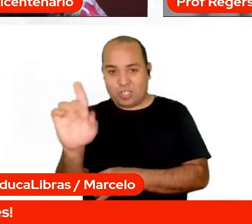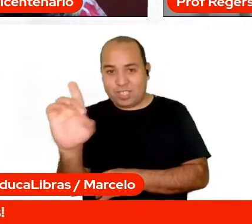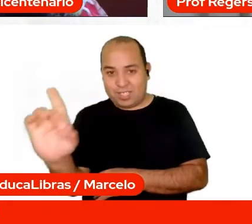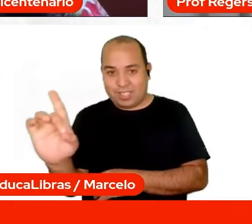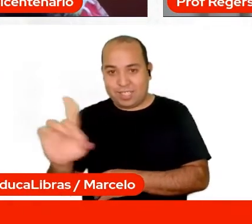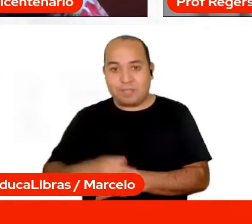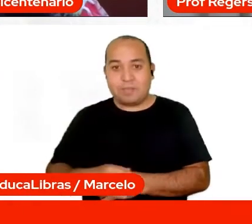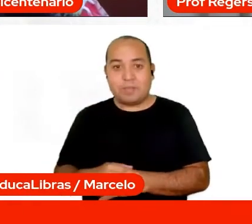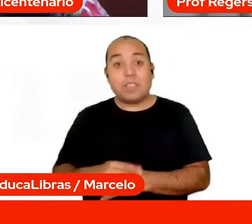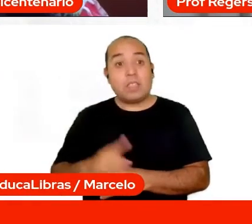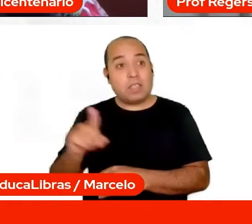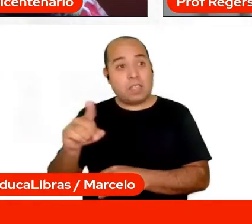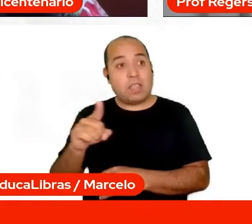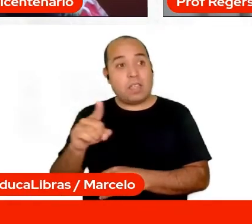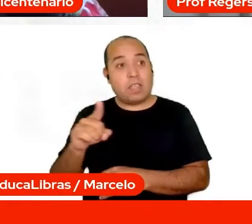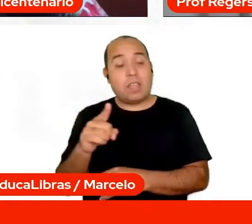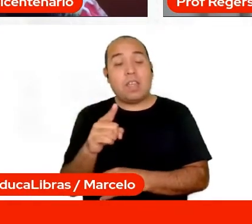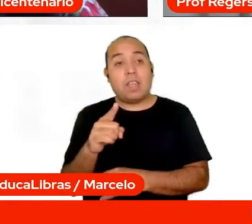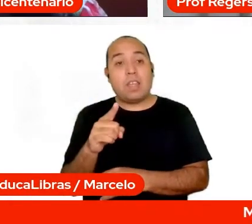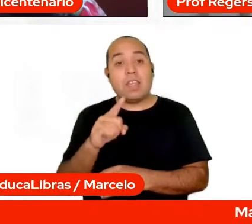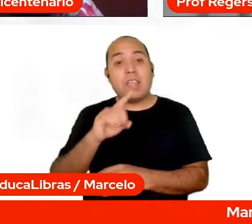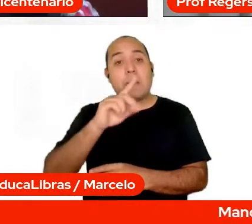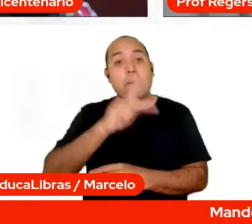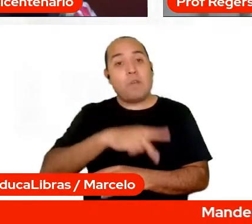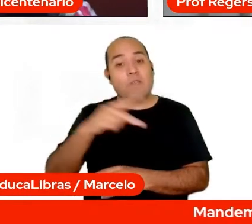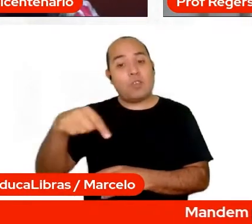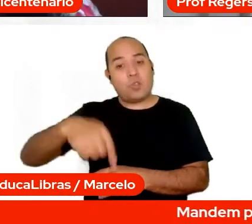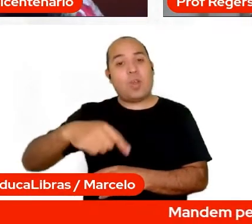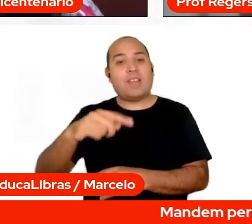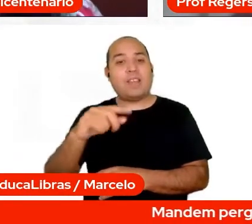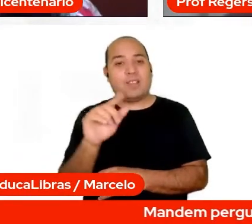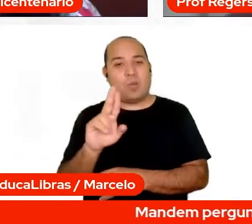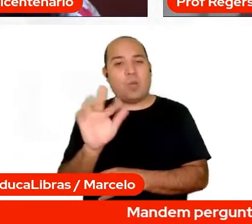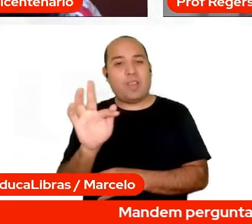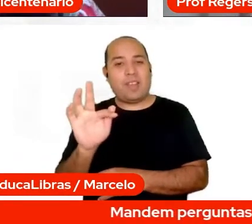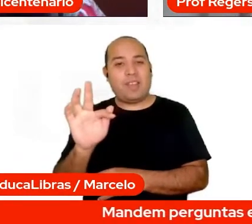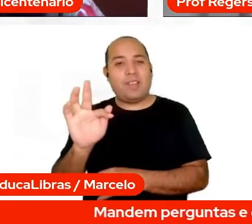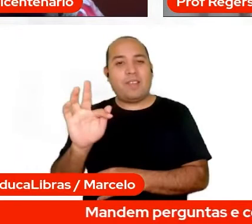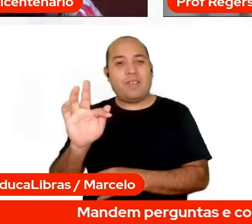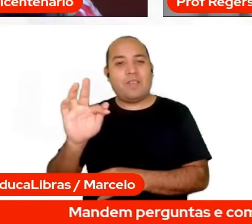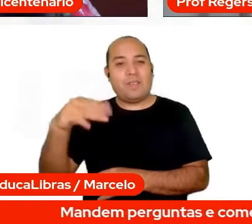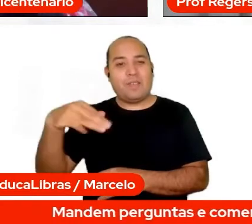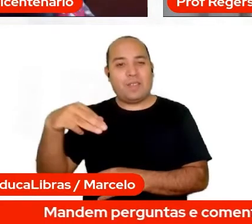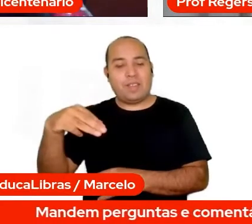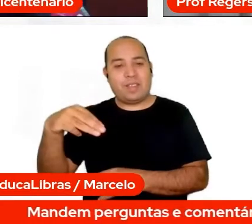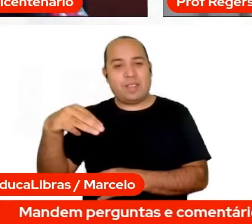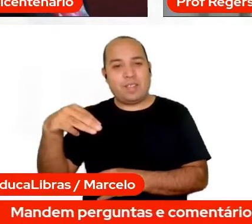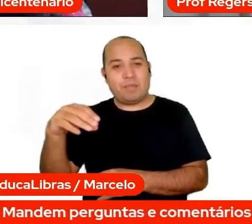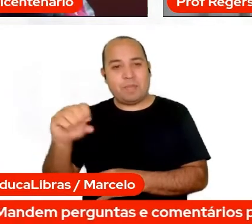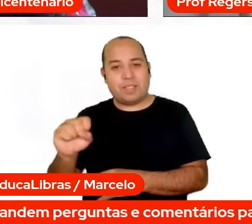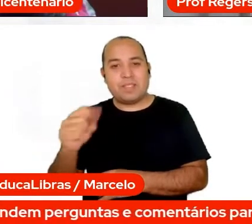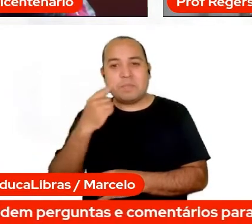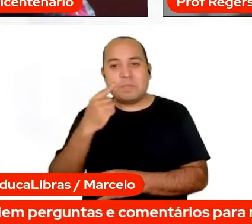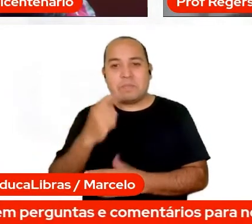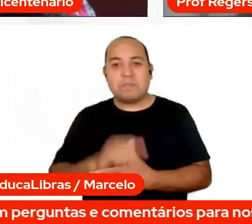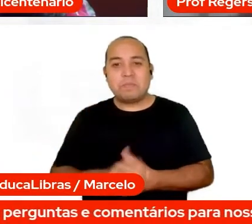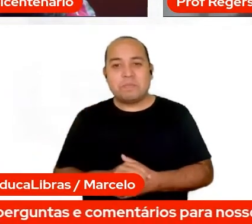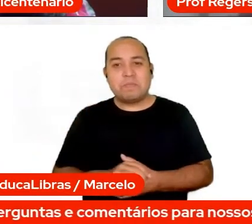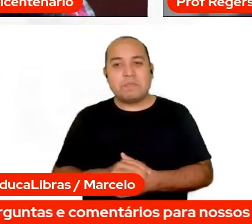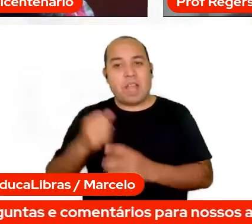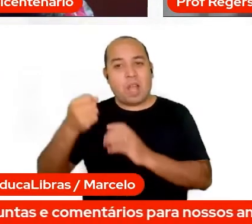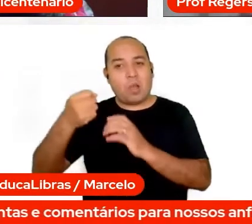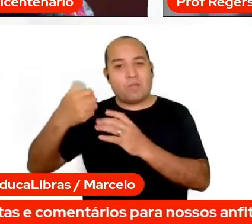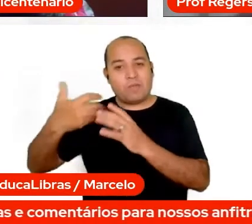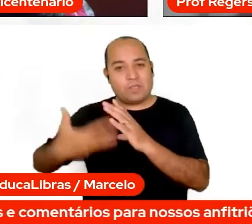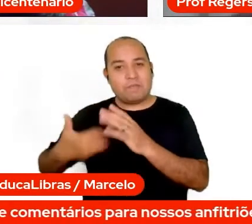Grosso do Sul desde 2006. O professor Regerson vai fazer a sua apresentação também. Boa